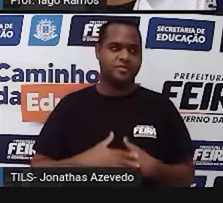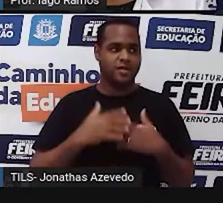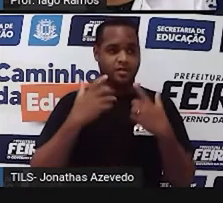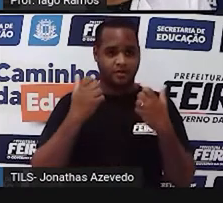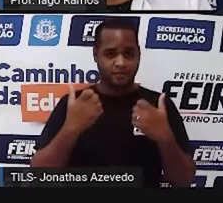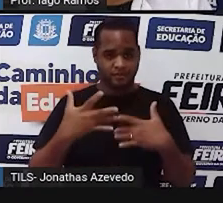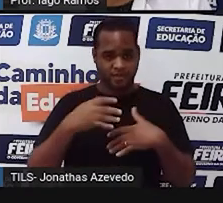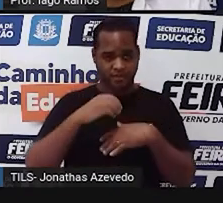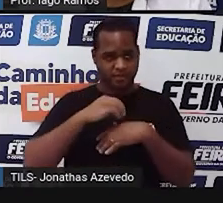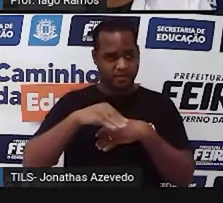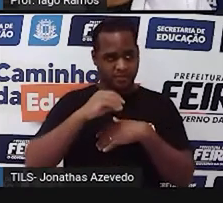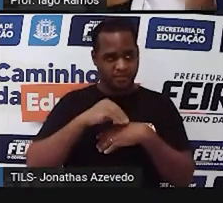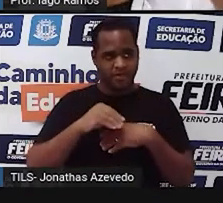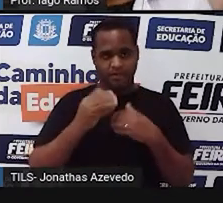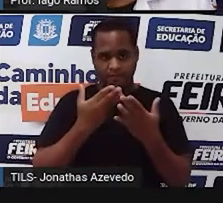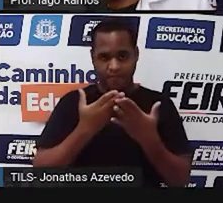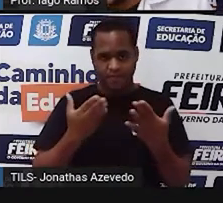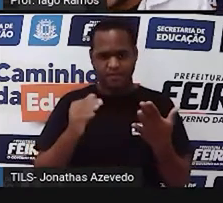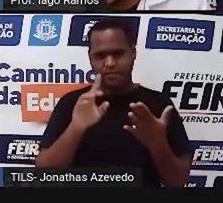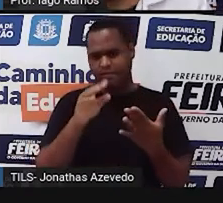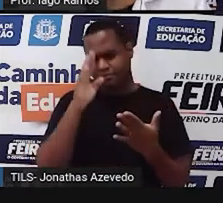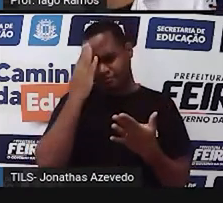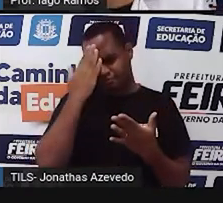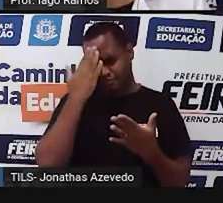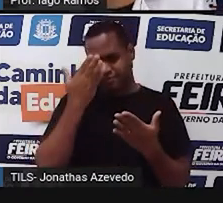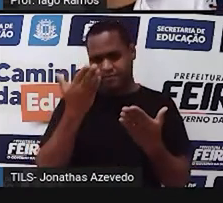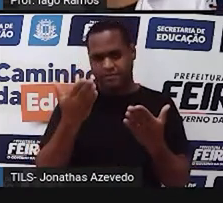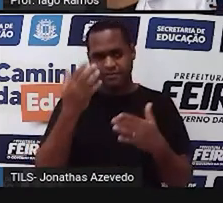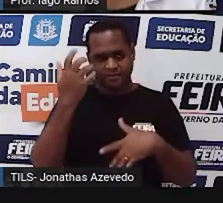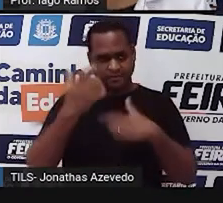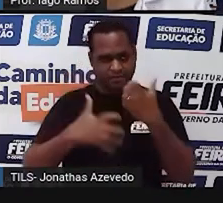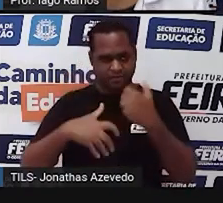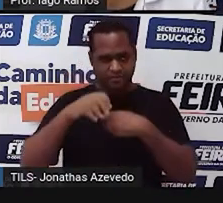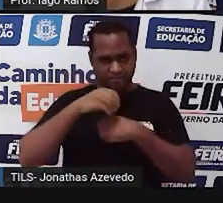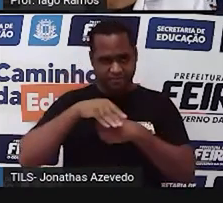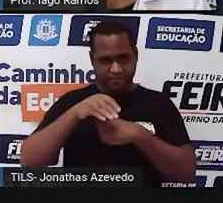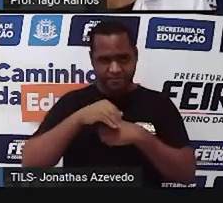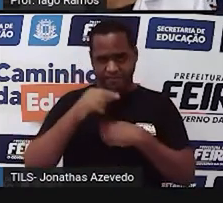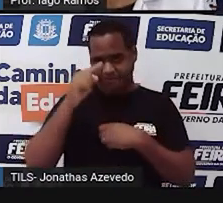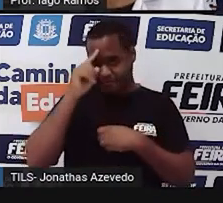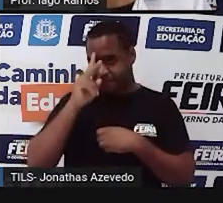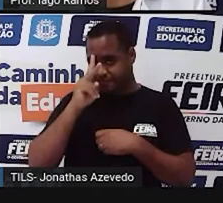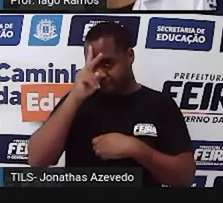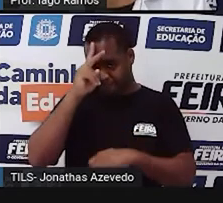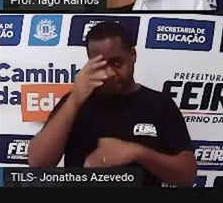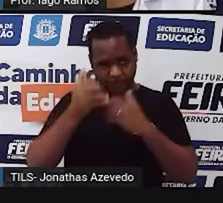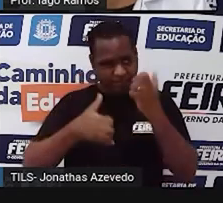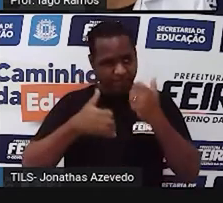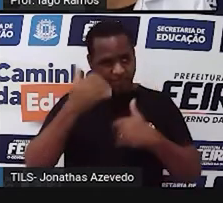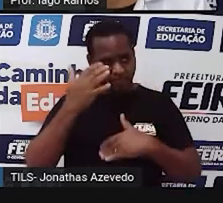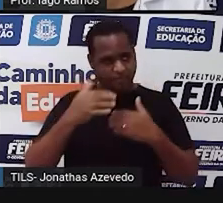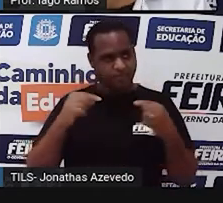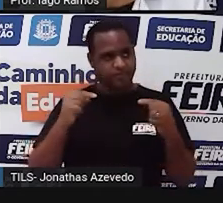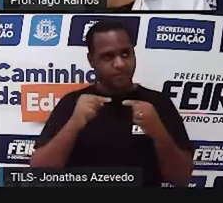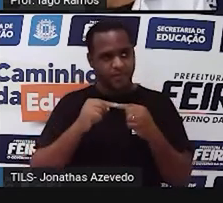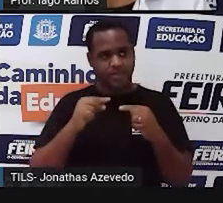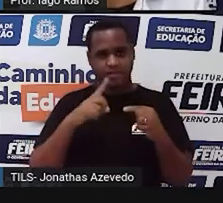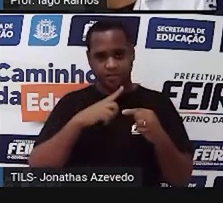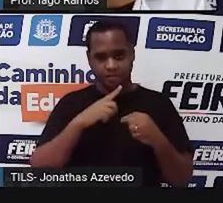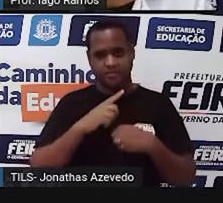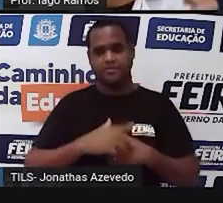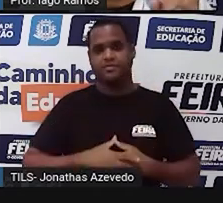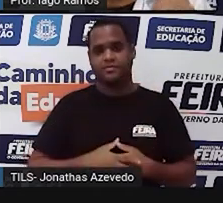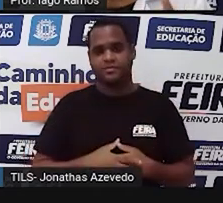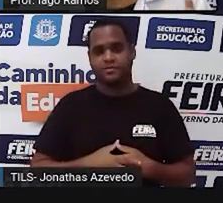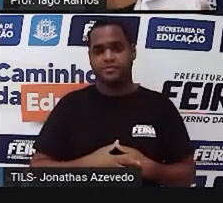contar para você, porque na verdade já te contei, né? Um pouquinho dessa história da balança de dois pratos. Tá bom?